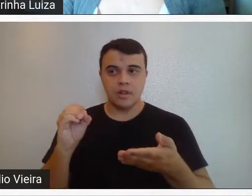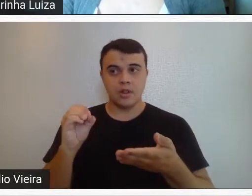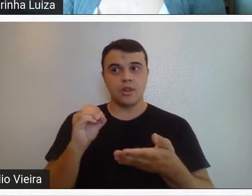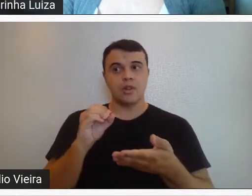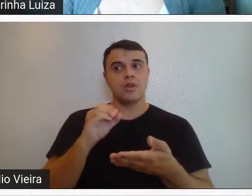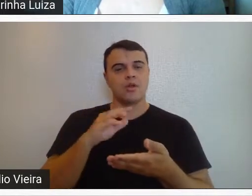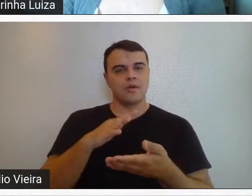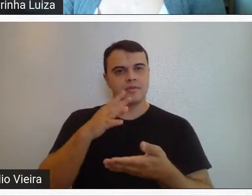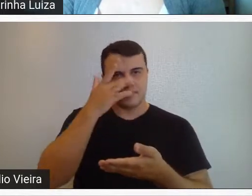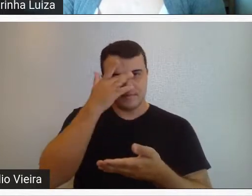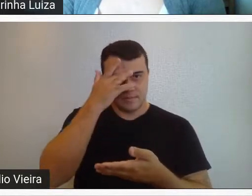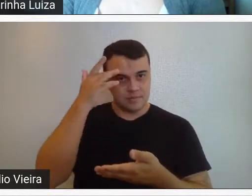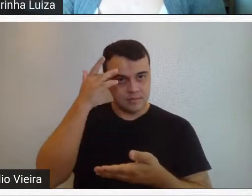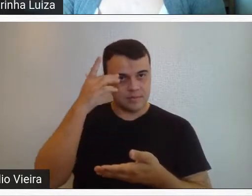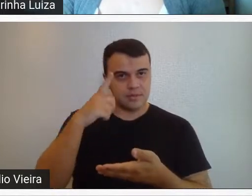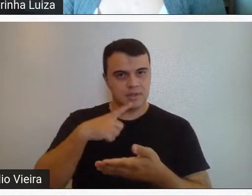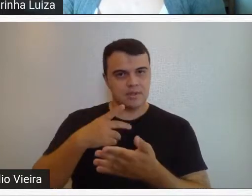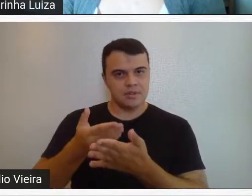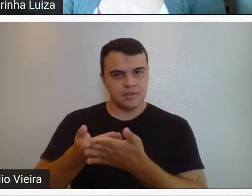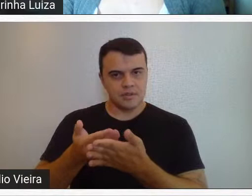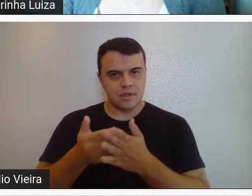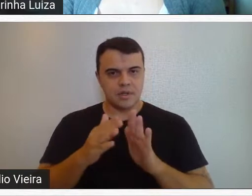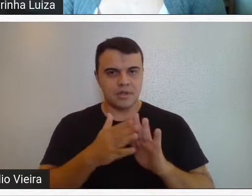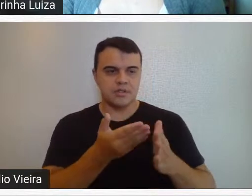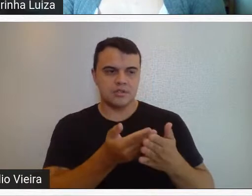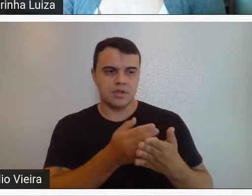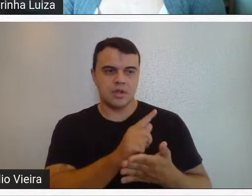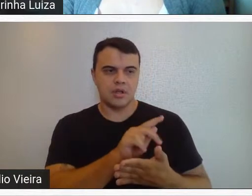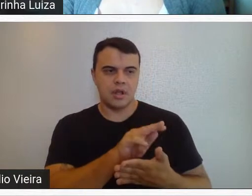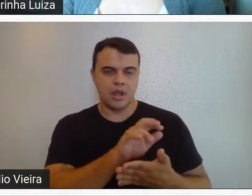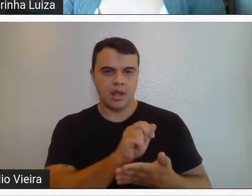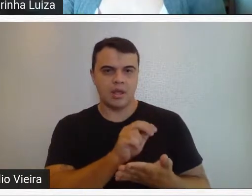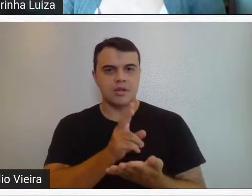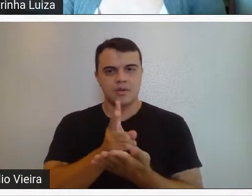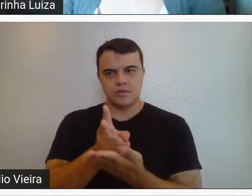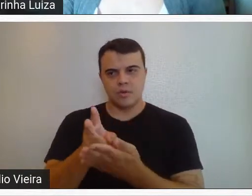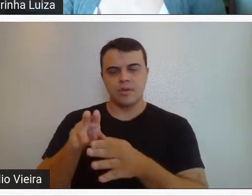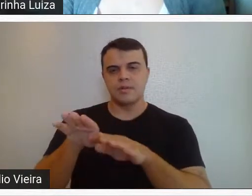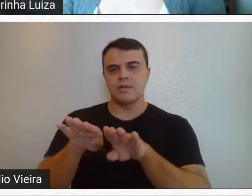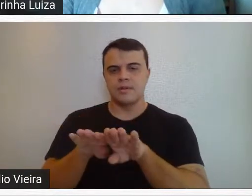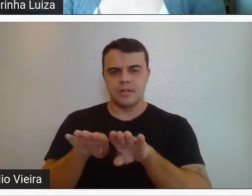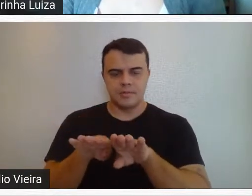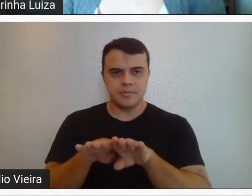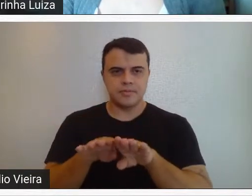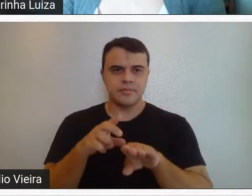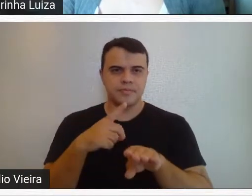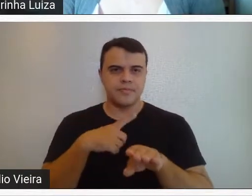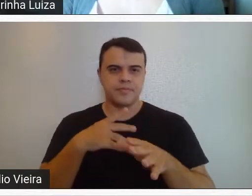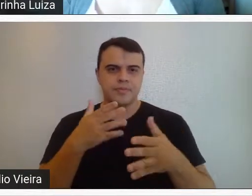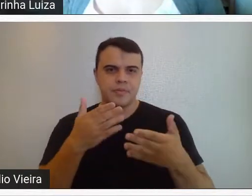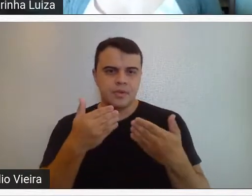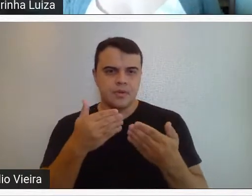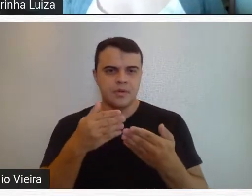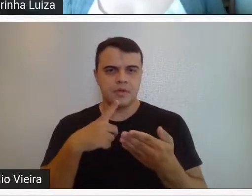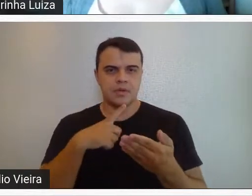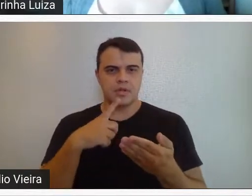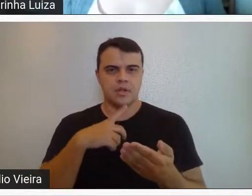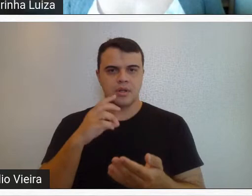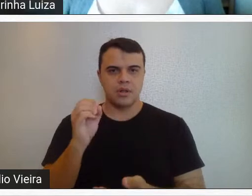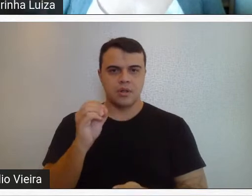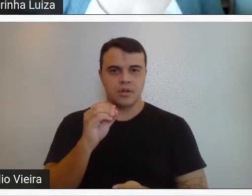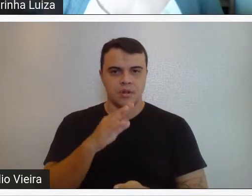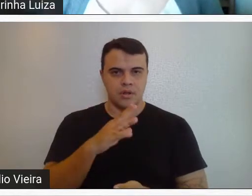gerações de artistas que estudaram na Escola Guignard e que continuam também discutindo a arte moderna e